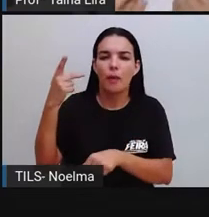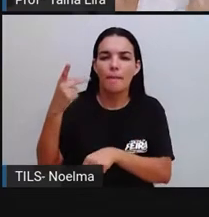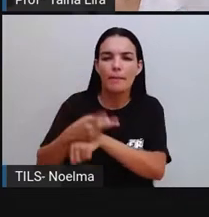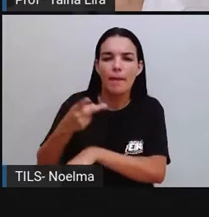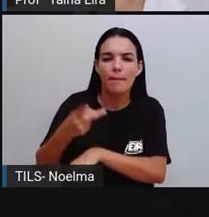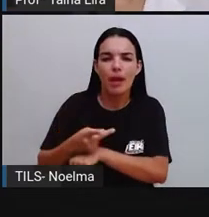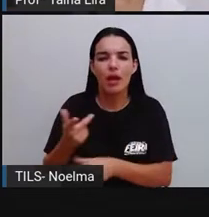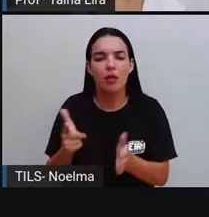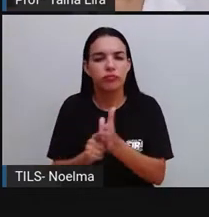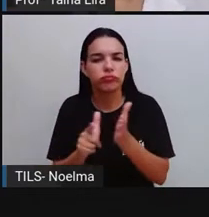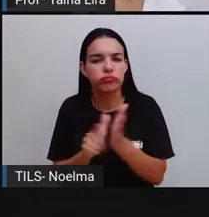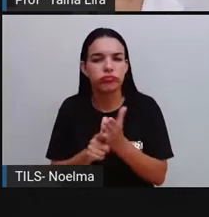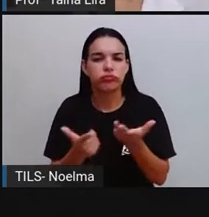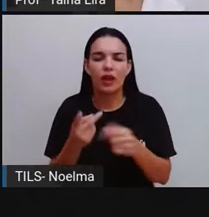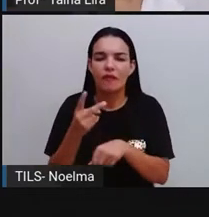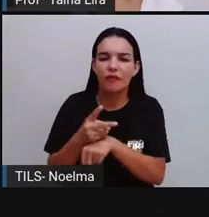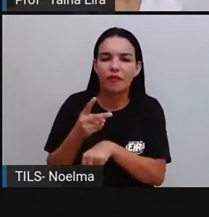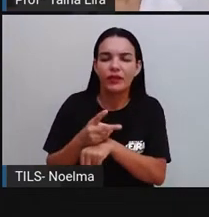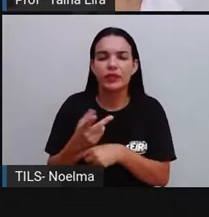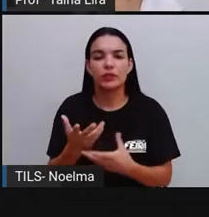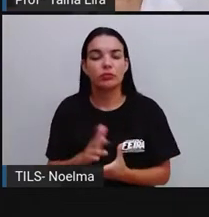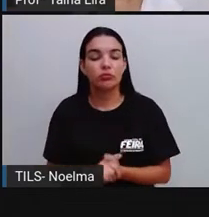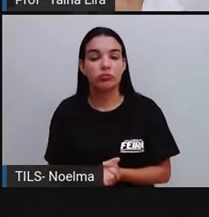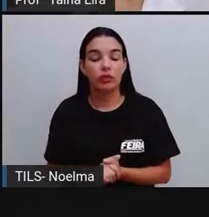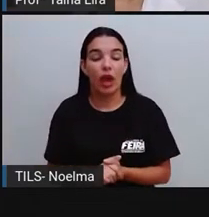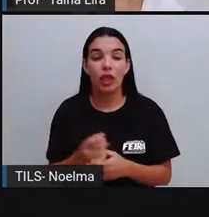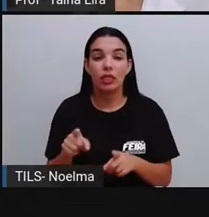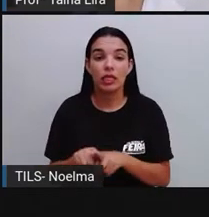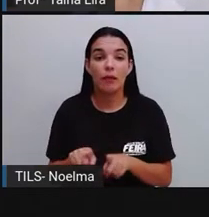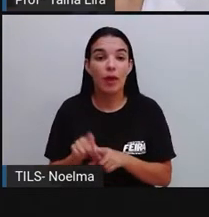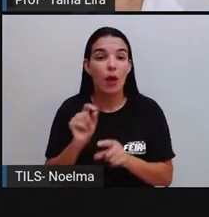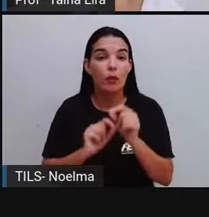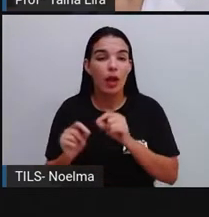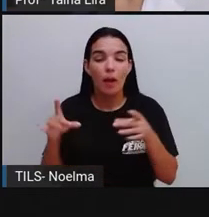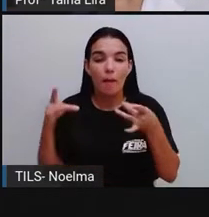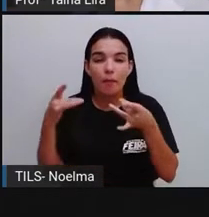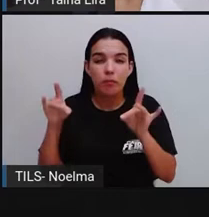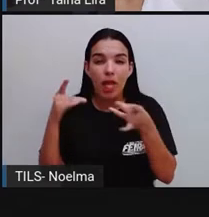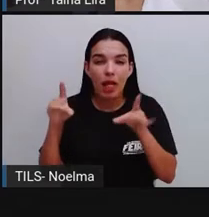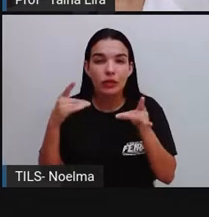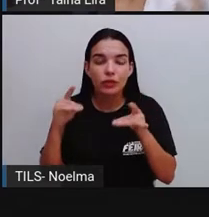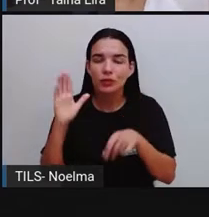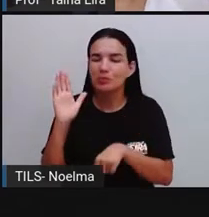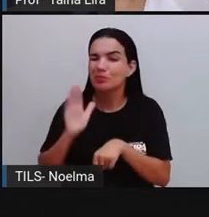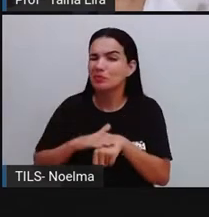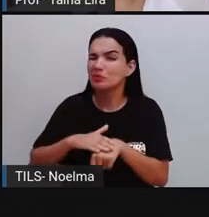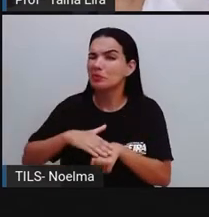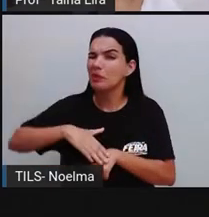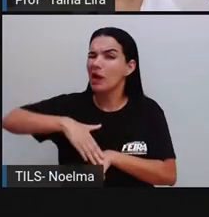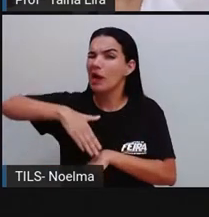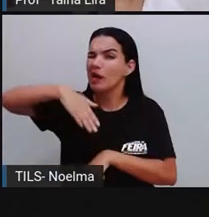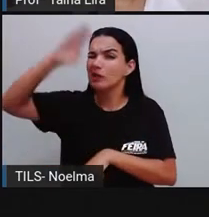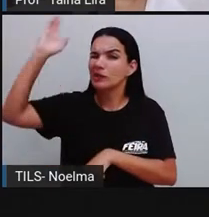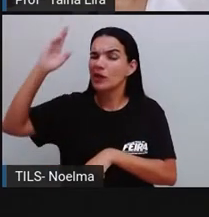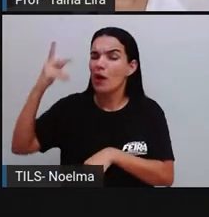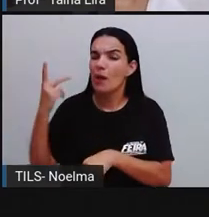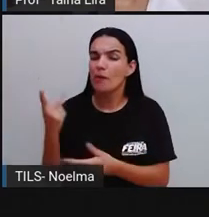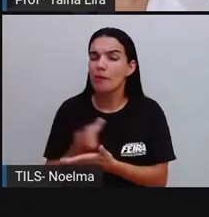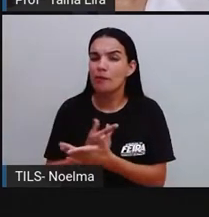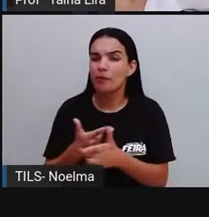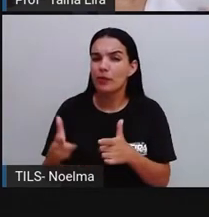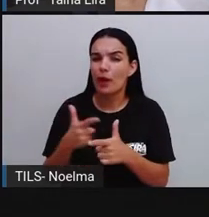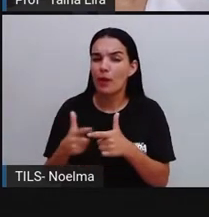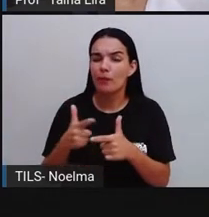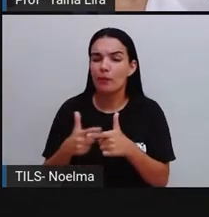vidro, tá? Inclusive, o plástico que é aí um dos maiores problemas, porque é um